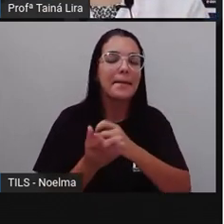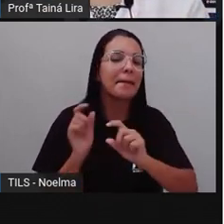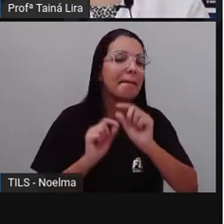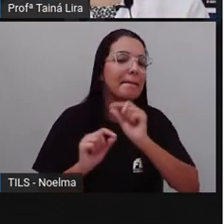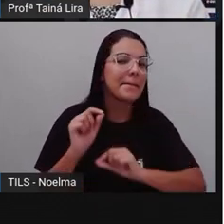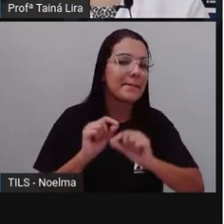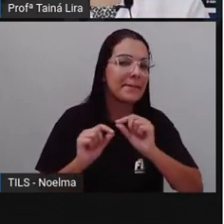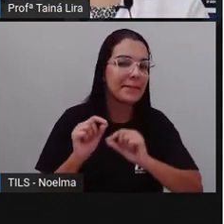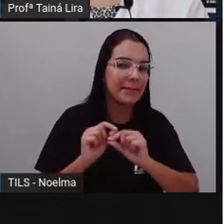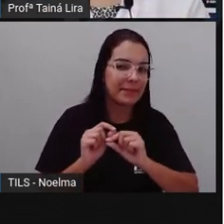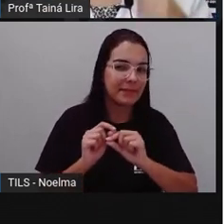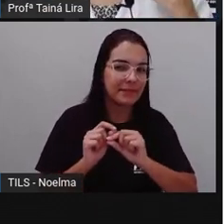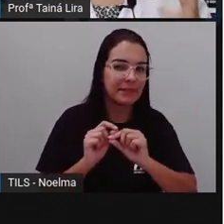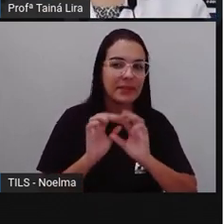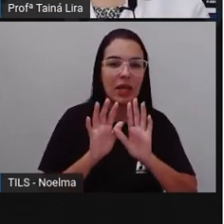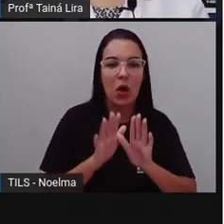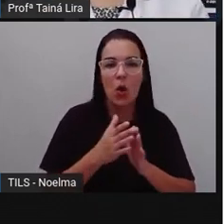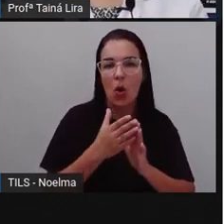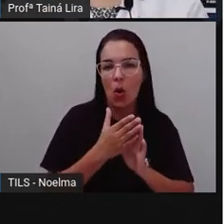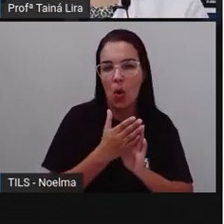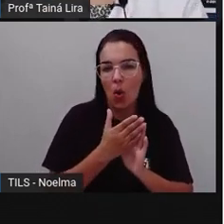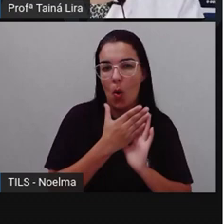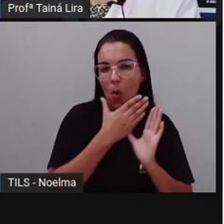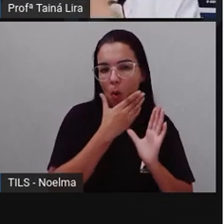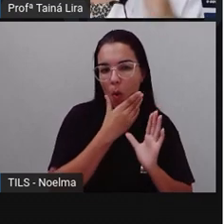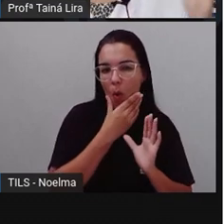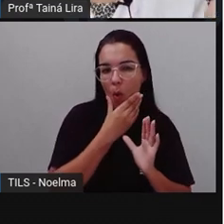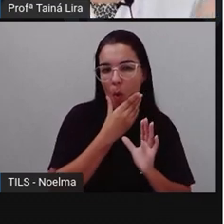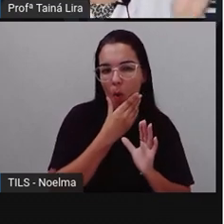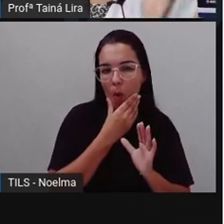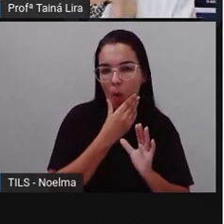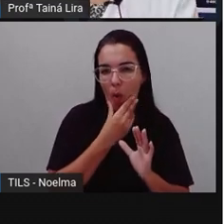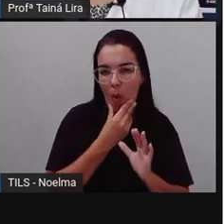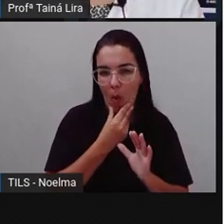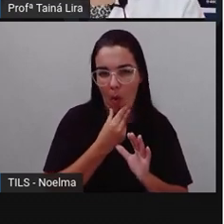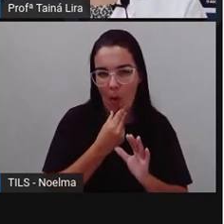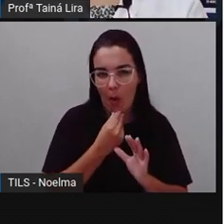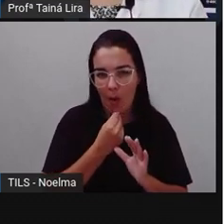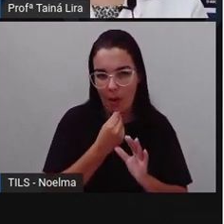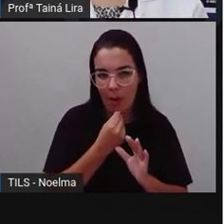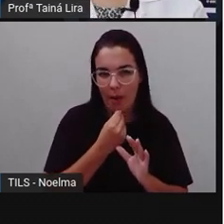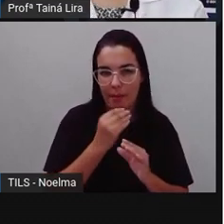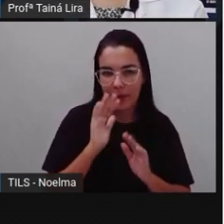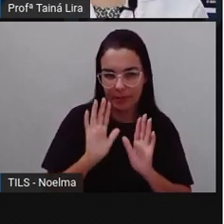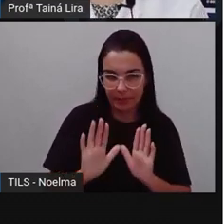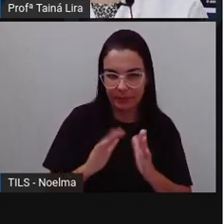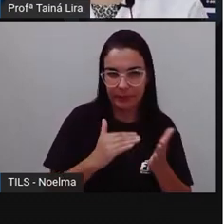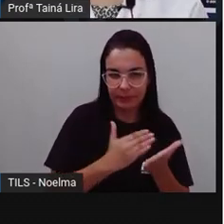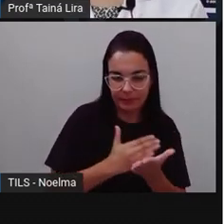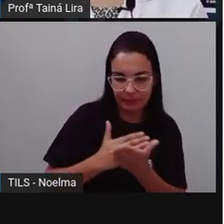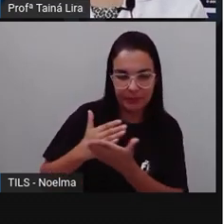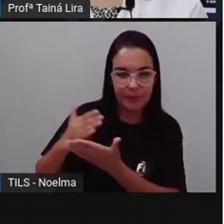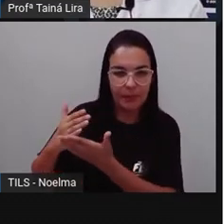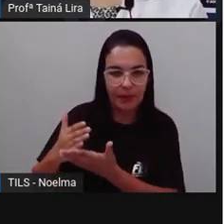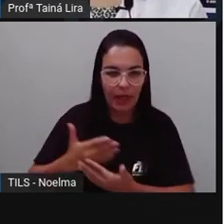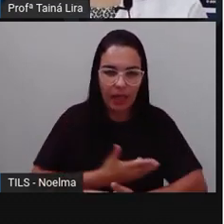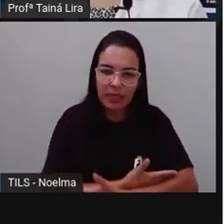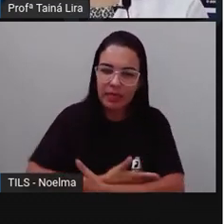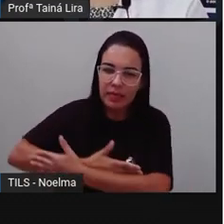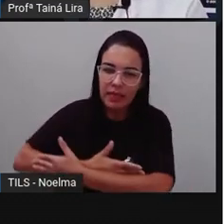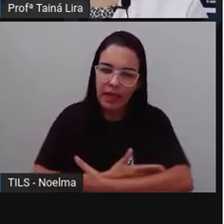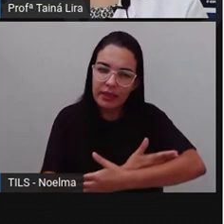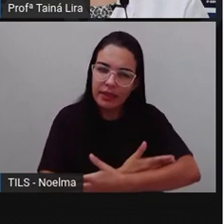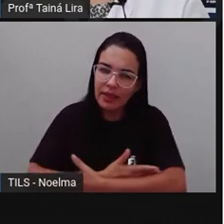Esse homem que tá passando por esse processo. Então, aqui temos ele quando era bebê, então ele